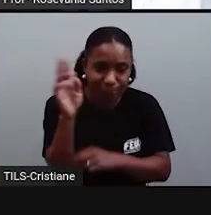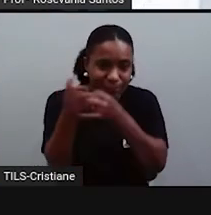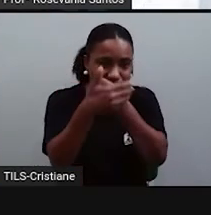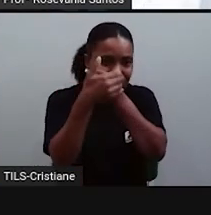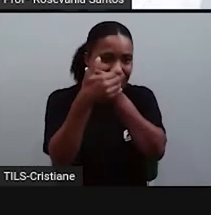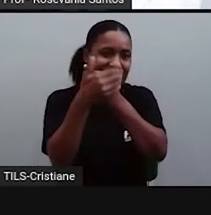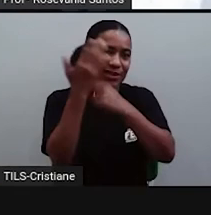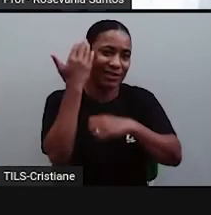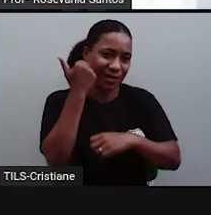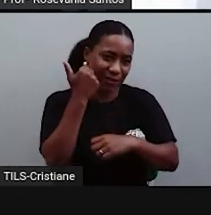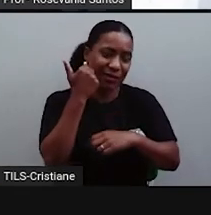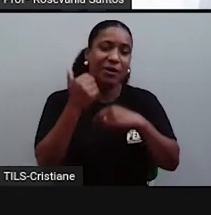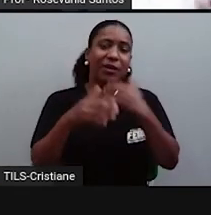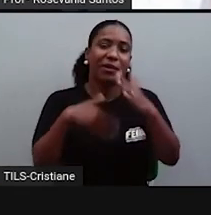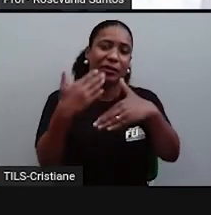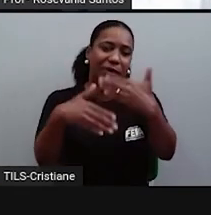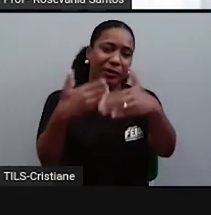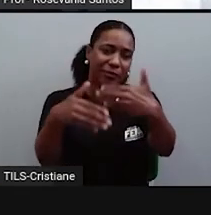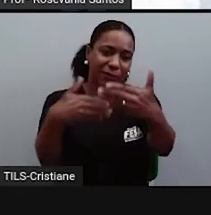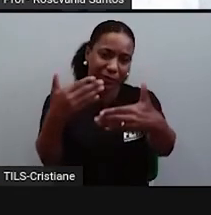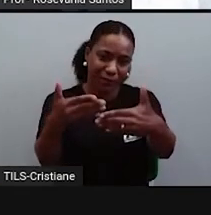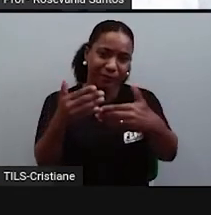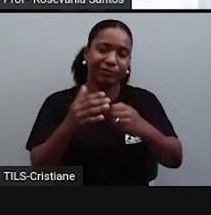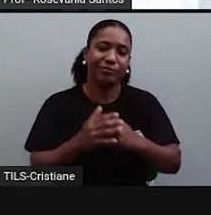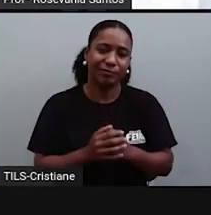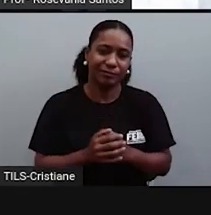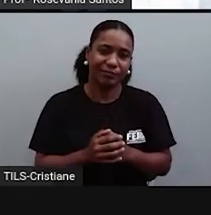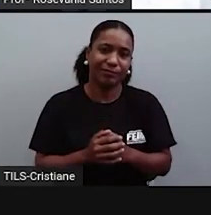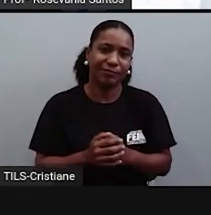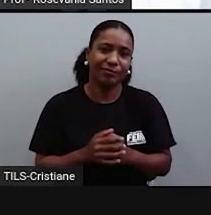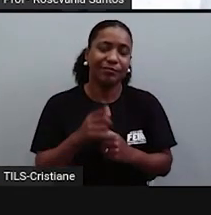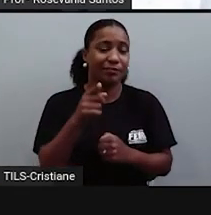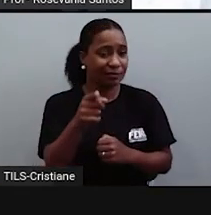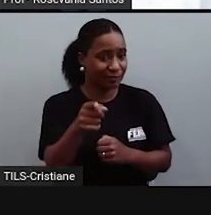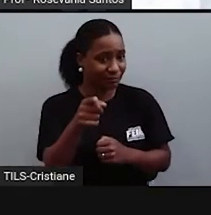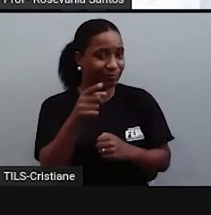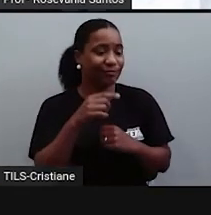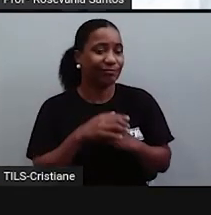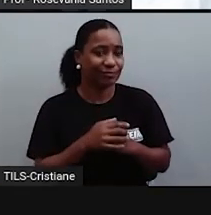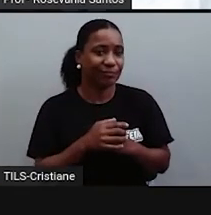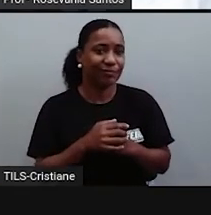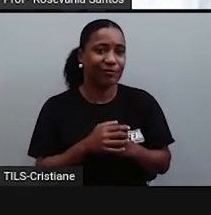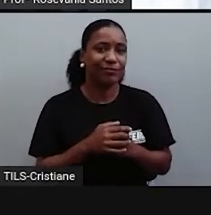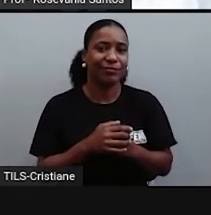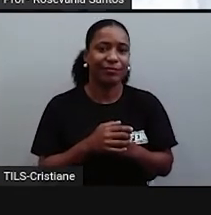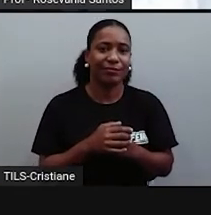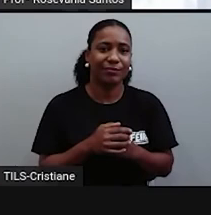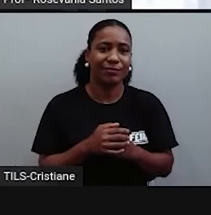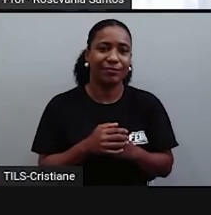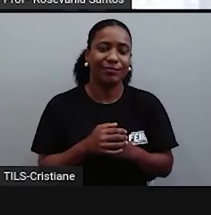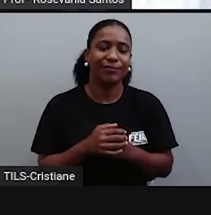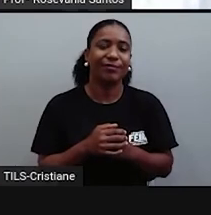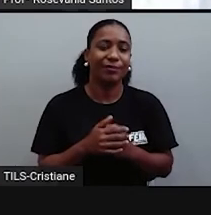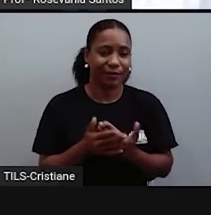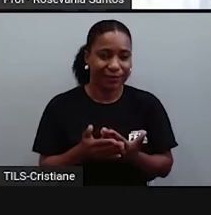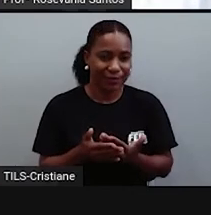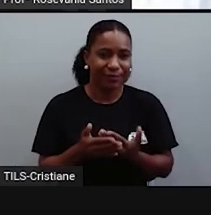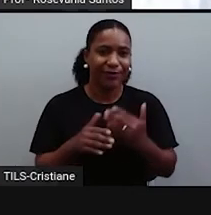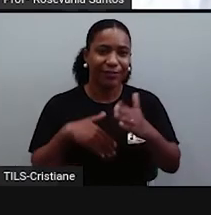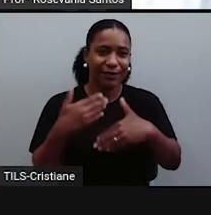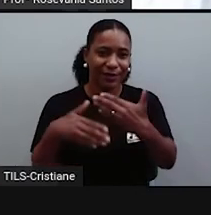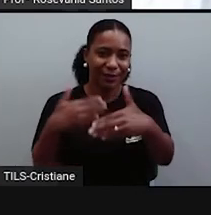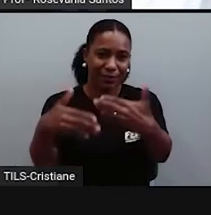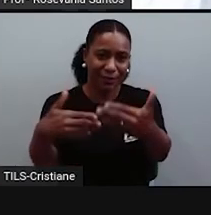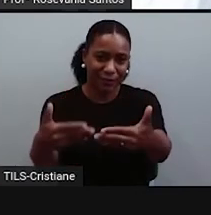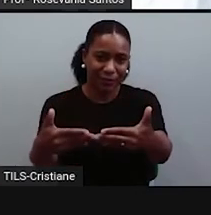eles acabavam. Justamente pelo fato de eles serem bons caçadores. E, nesse caso, eles caçam todos contra o índio. Mas, depois, que